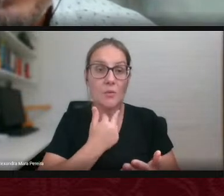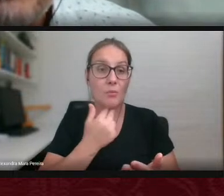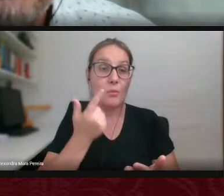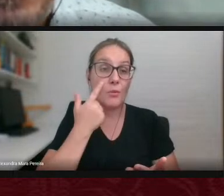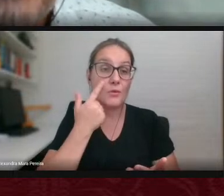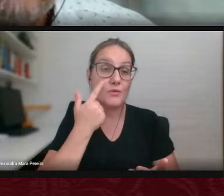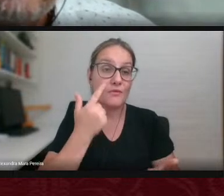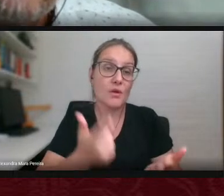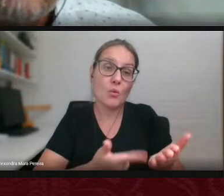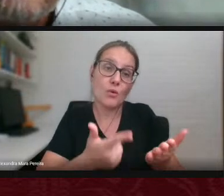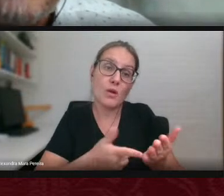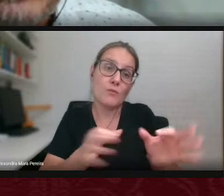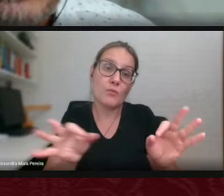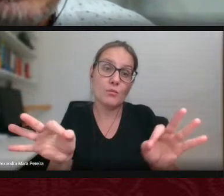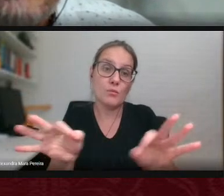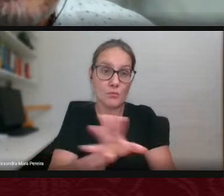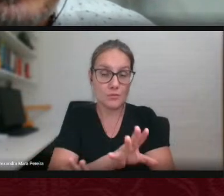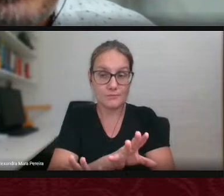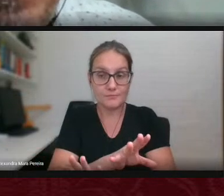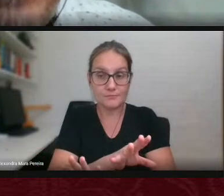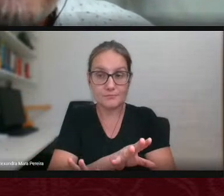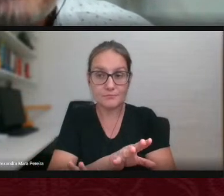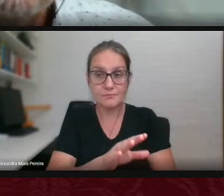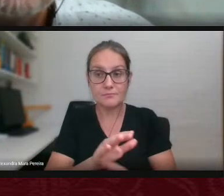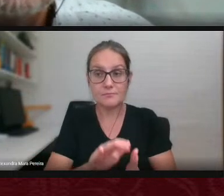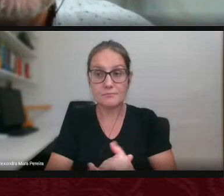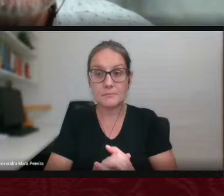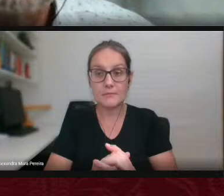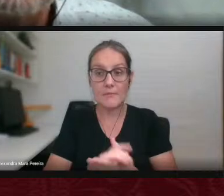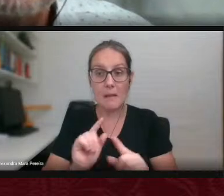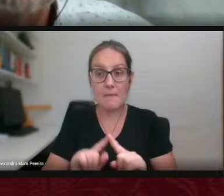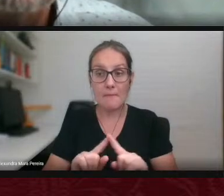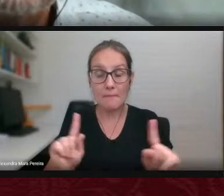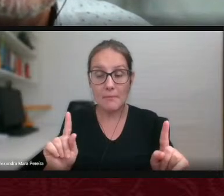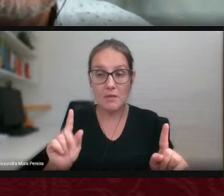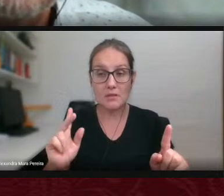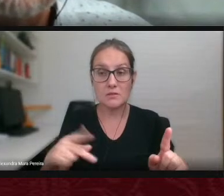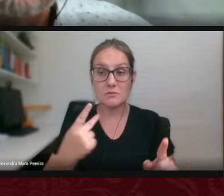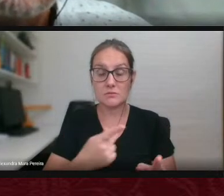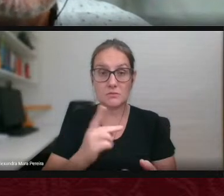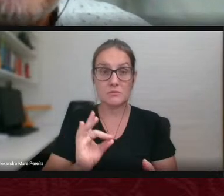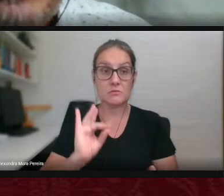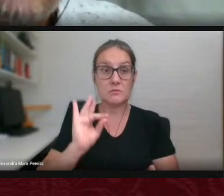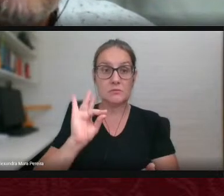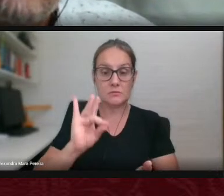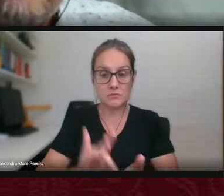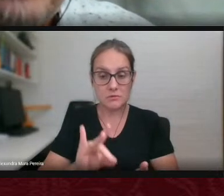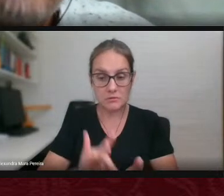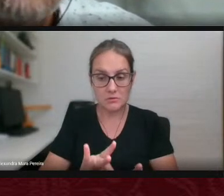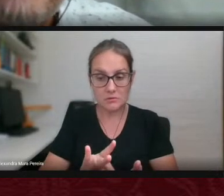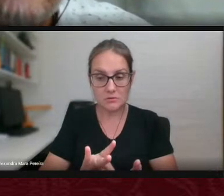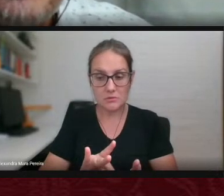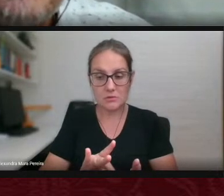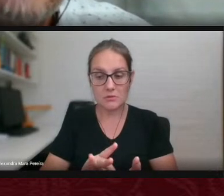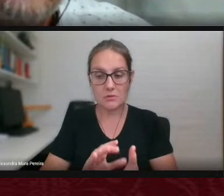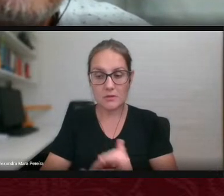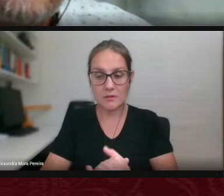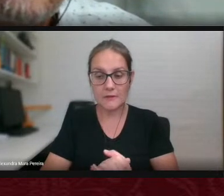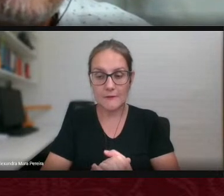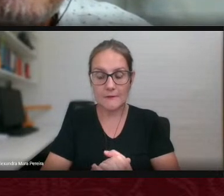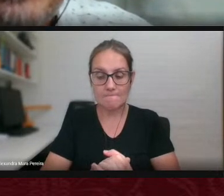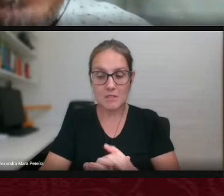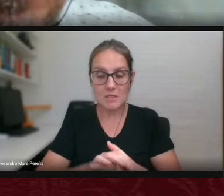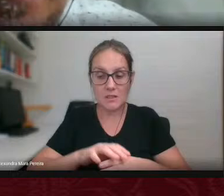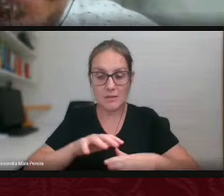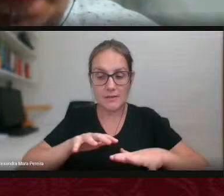finalizado mas temos certeza que nesse movimento manuelino